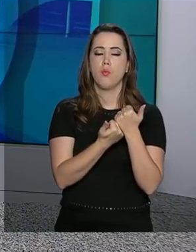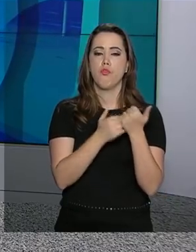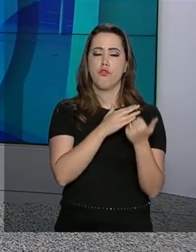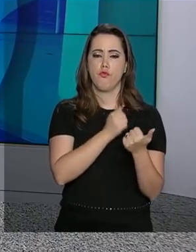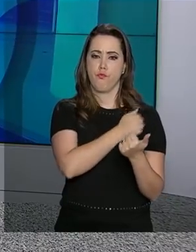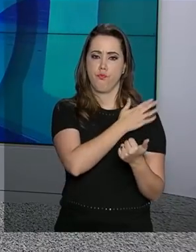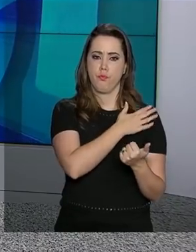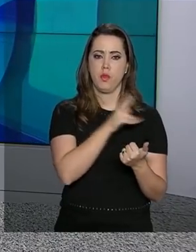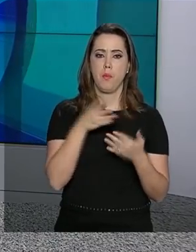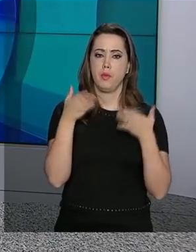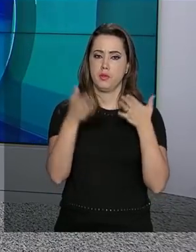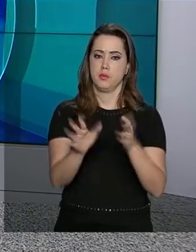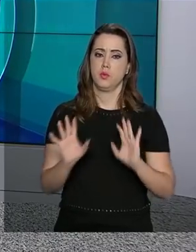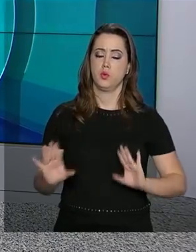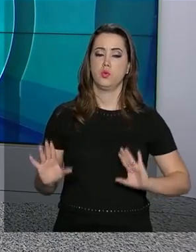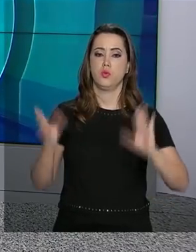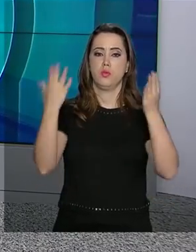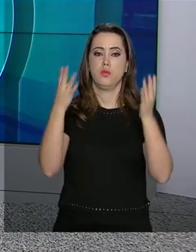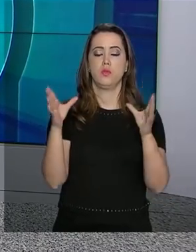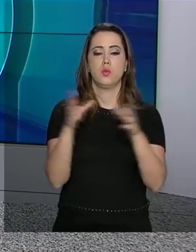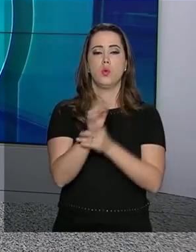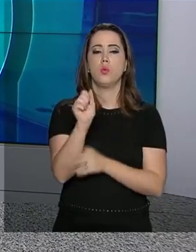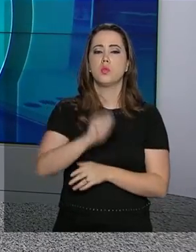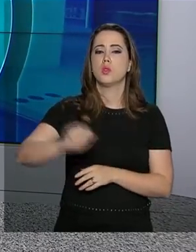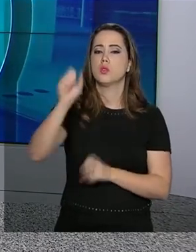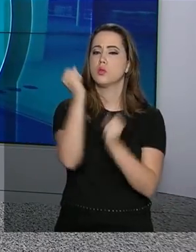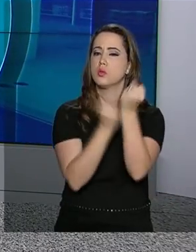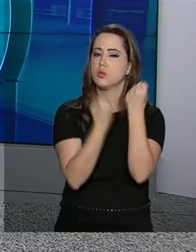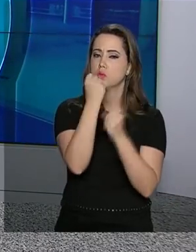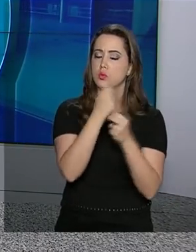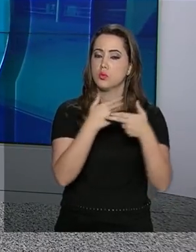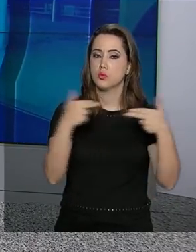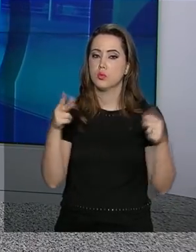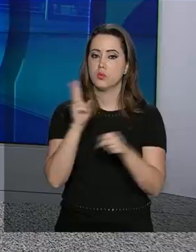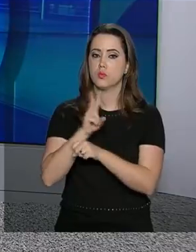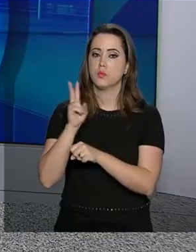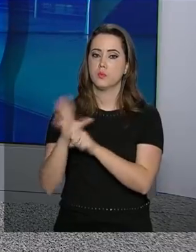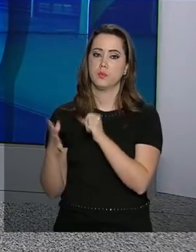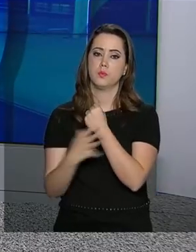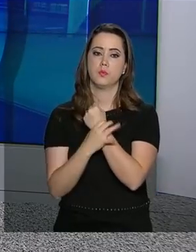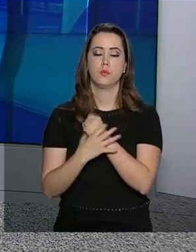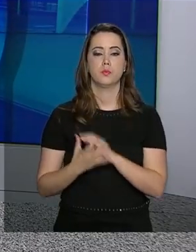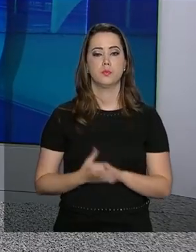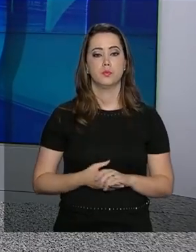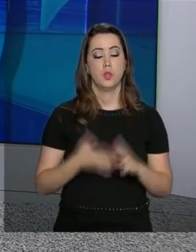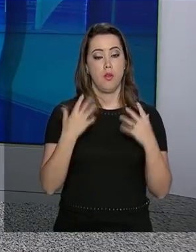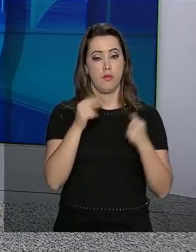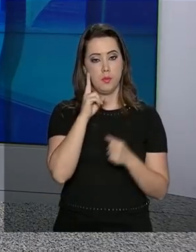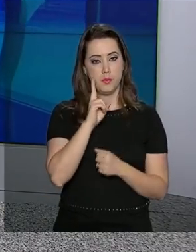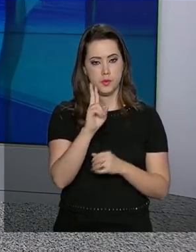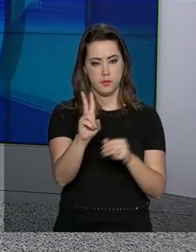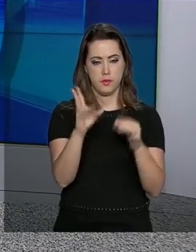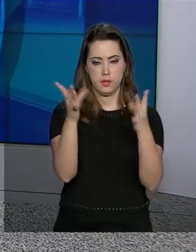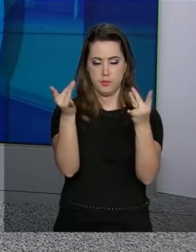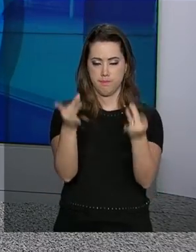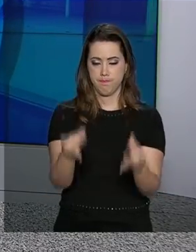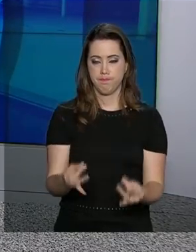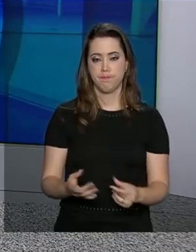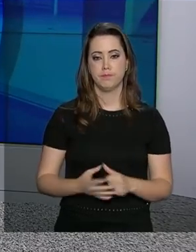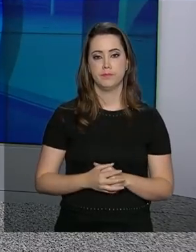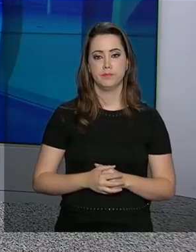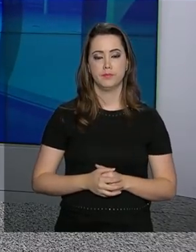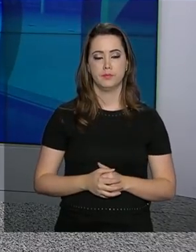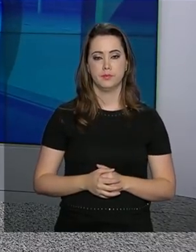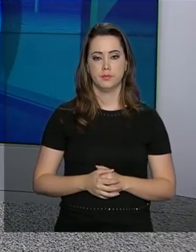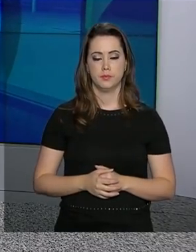participou de um evento na Associação das Indústrias de Materiais de Defesa e Segurança. O repórter Ricardo Ferraz